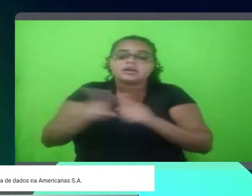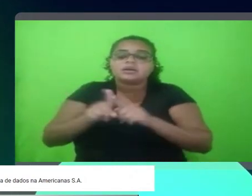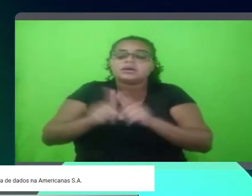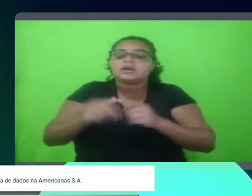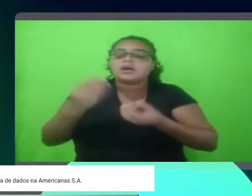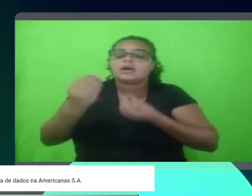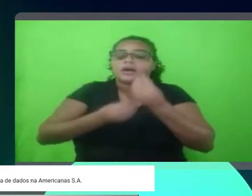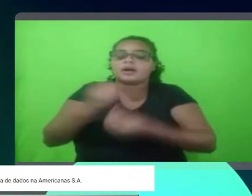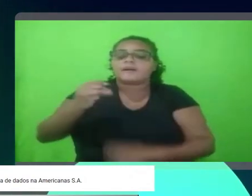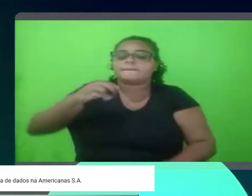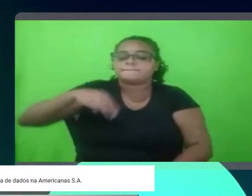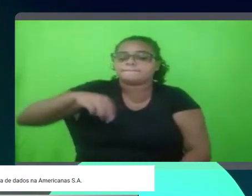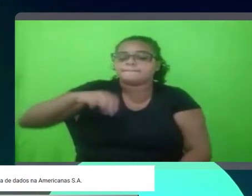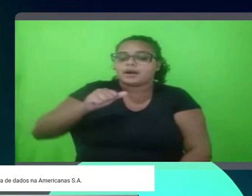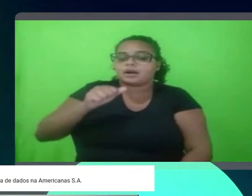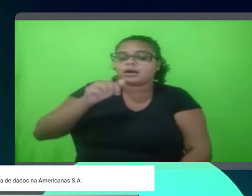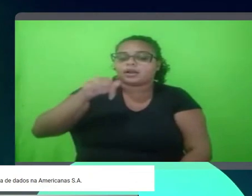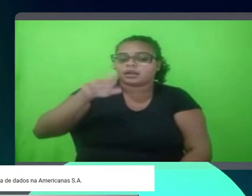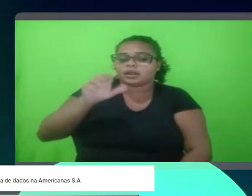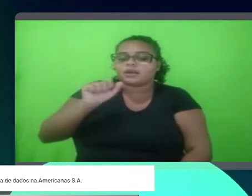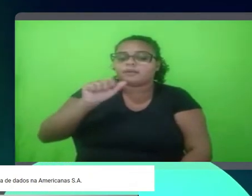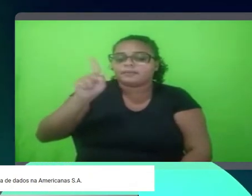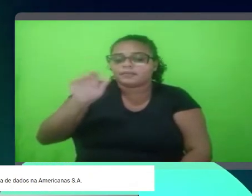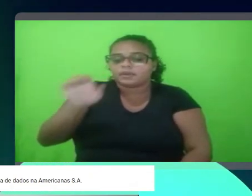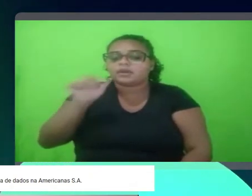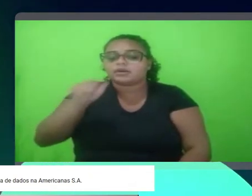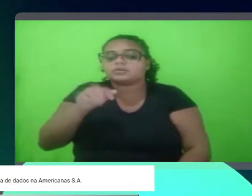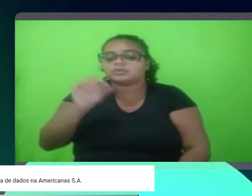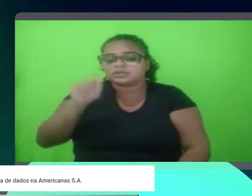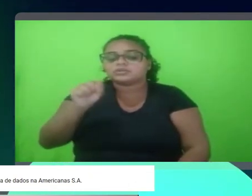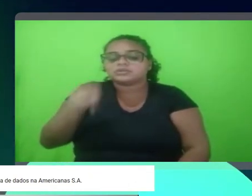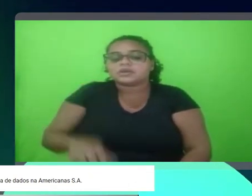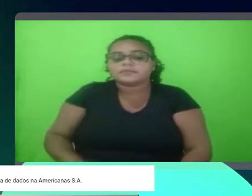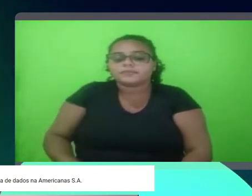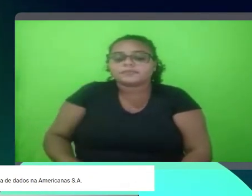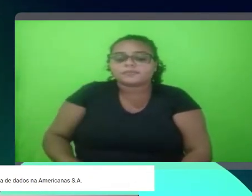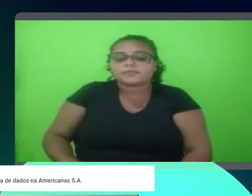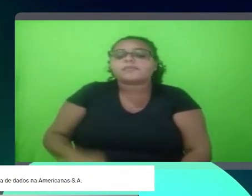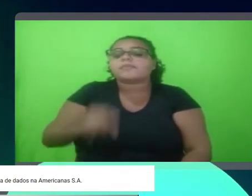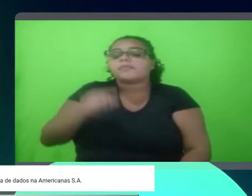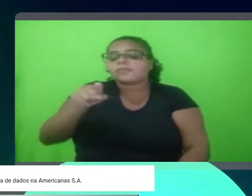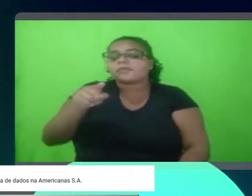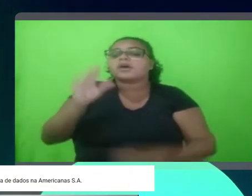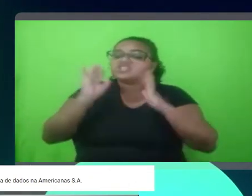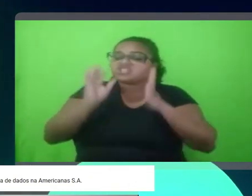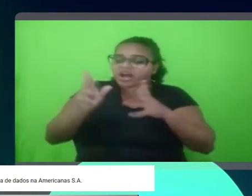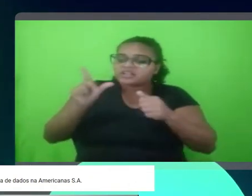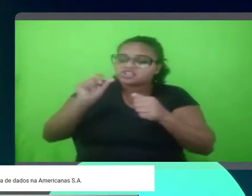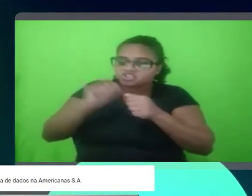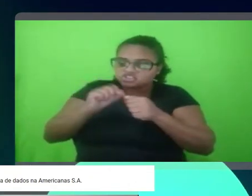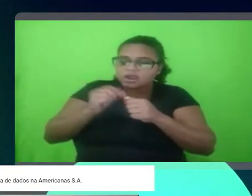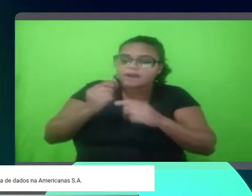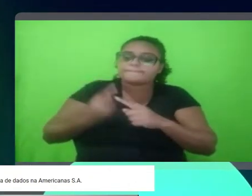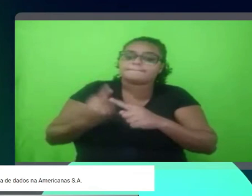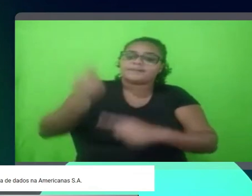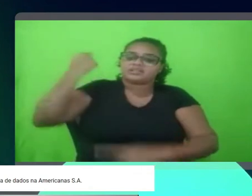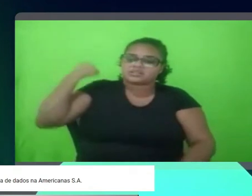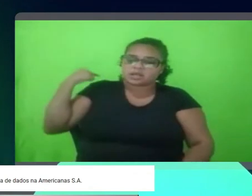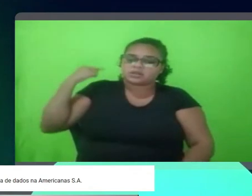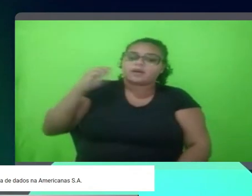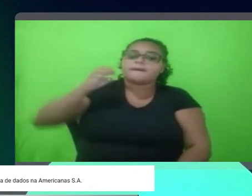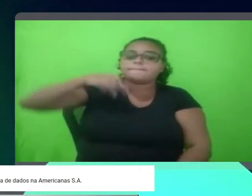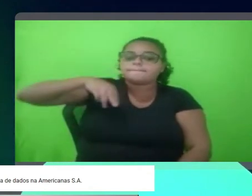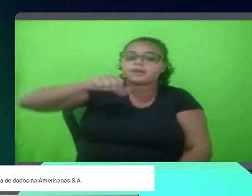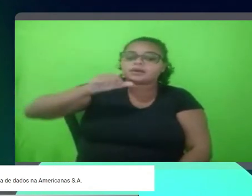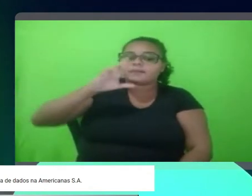Marketplace. Certo? Sim. Já existia antes. É, isso. Ela já existia? No Marketplace, sim.